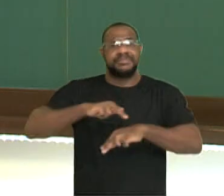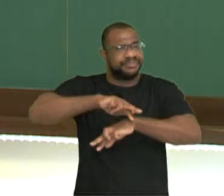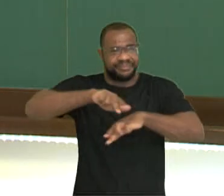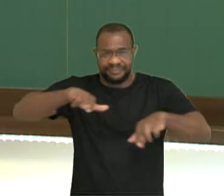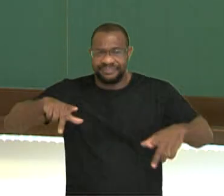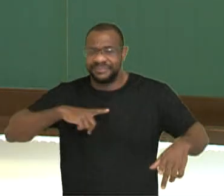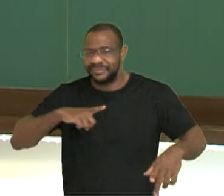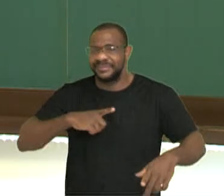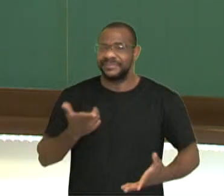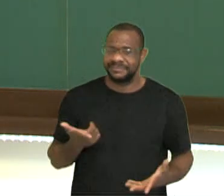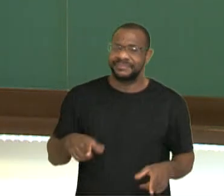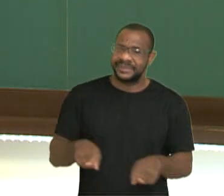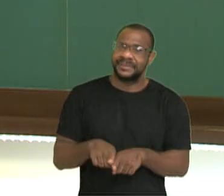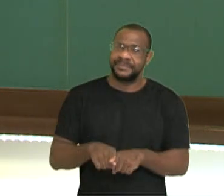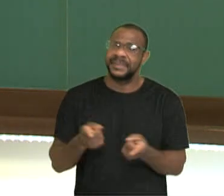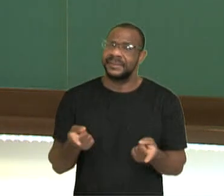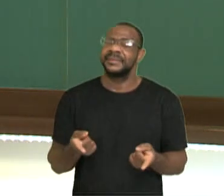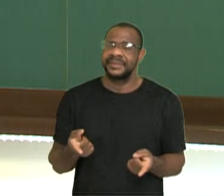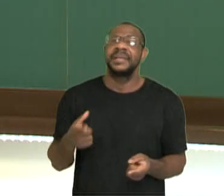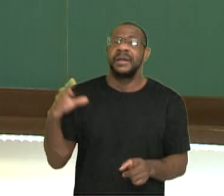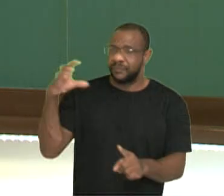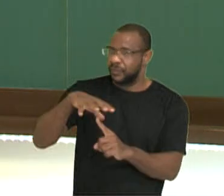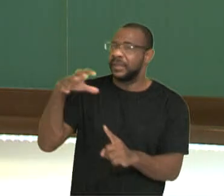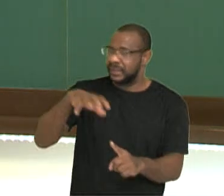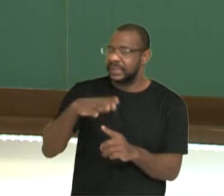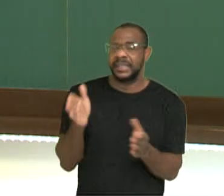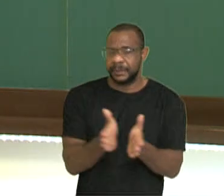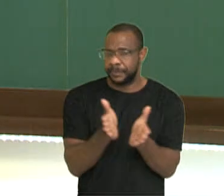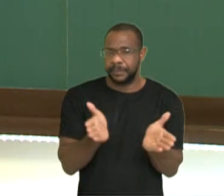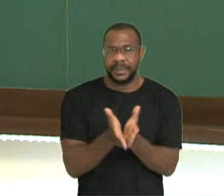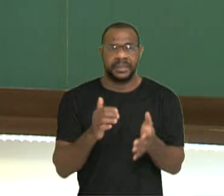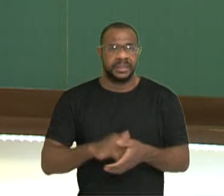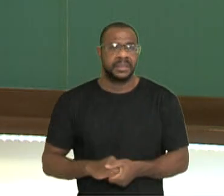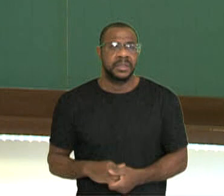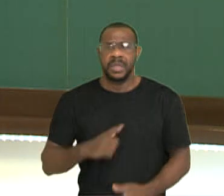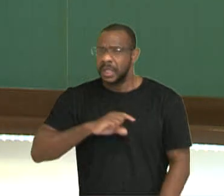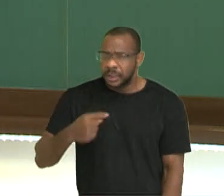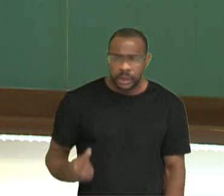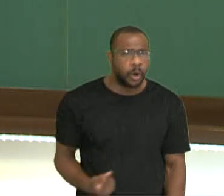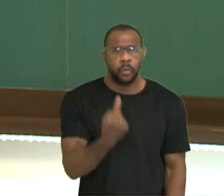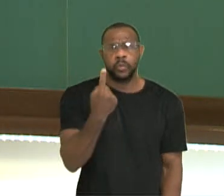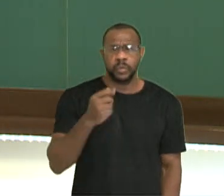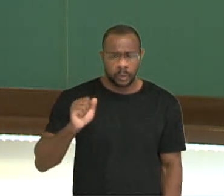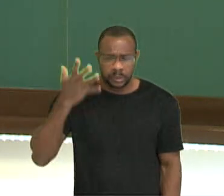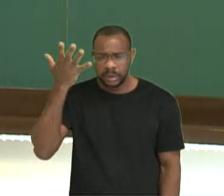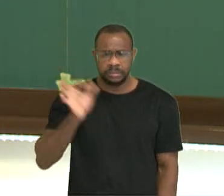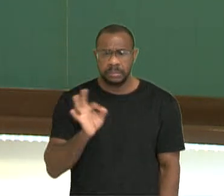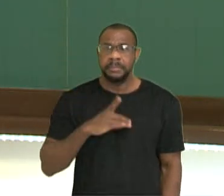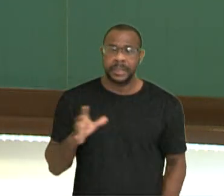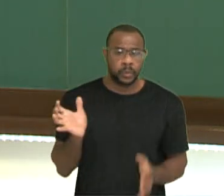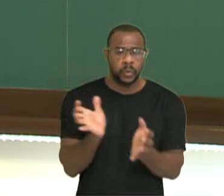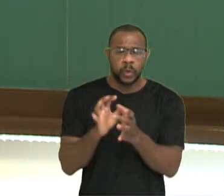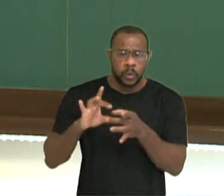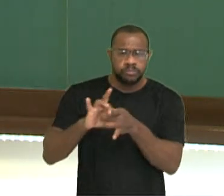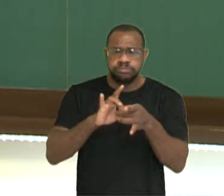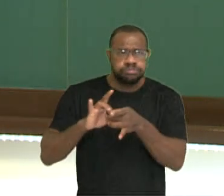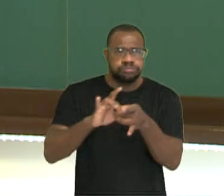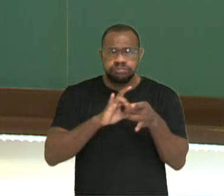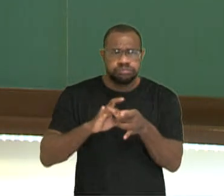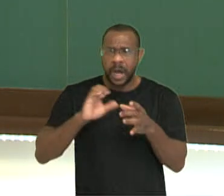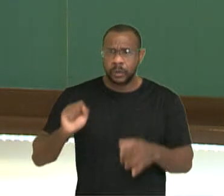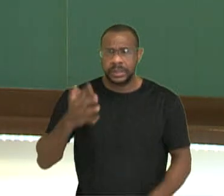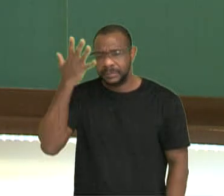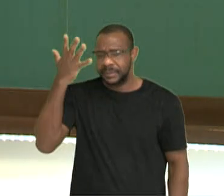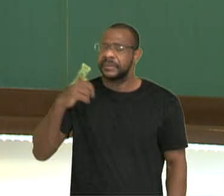índices. Vejamos que são várias características, que não é um único fator, mas um conjunto de fatores que